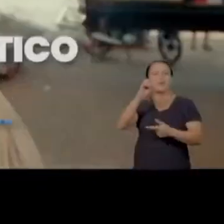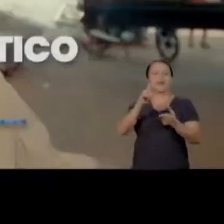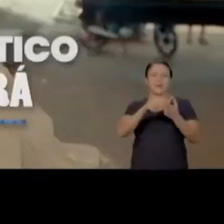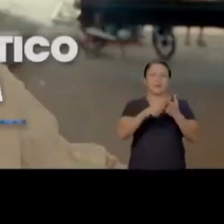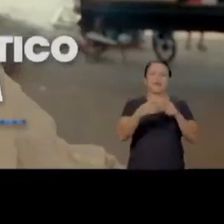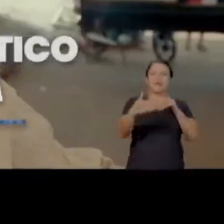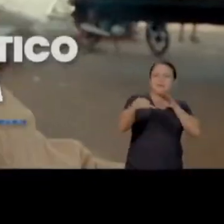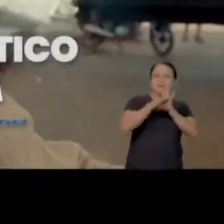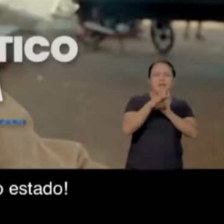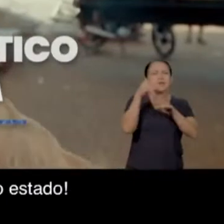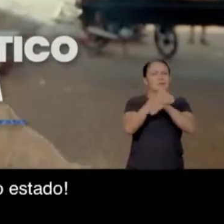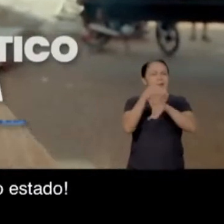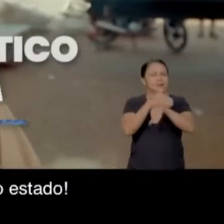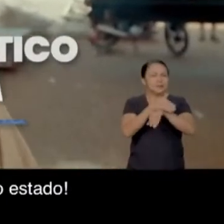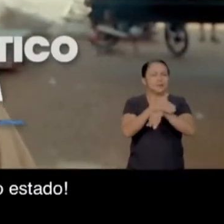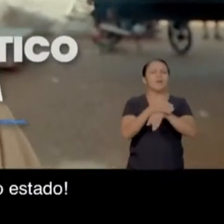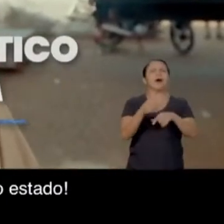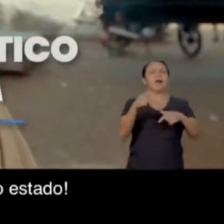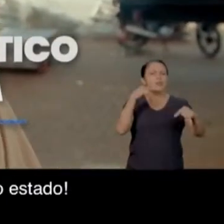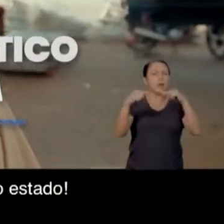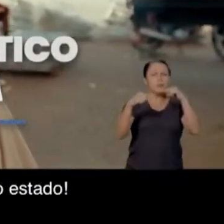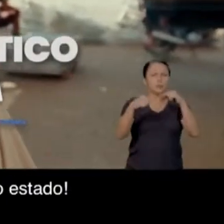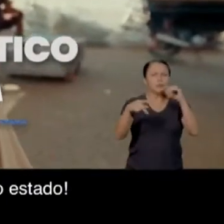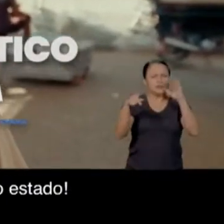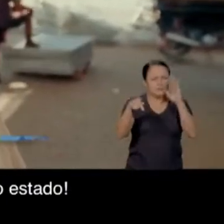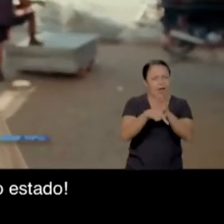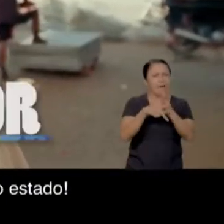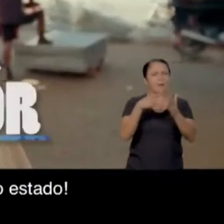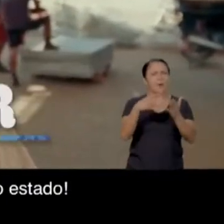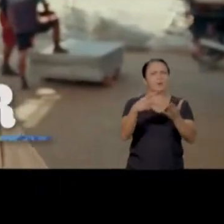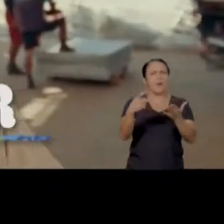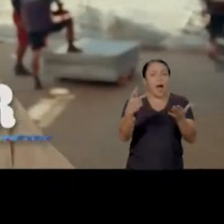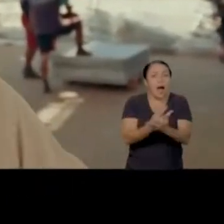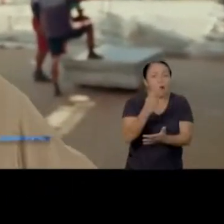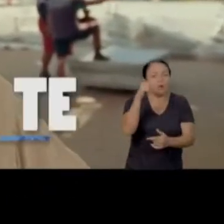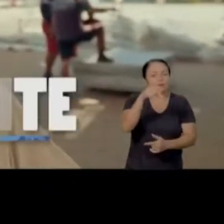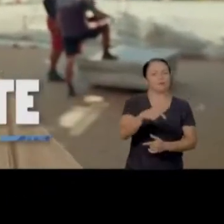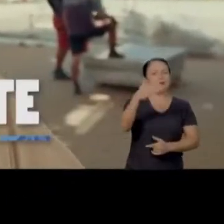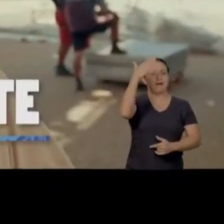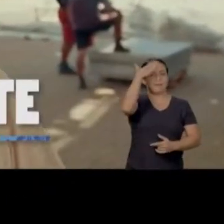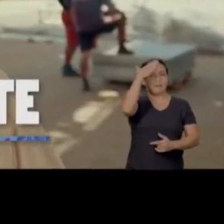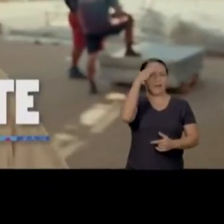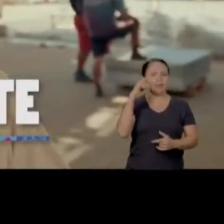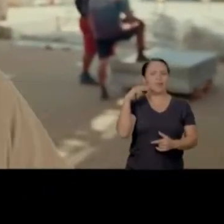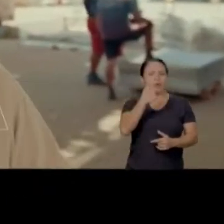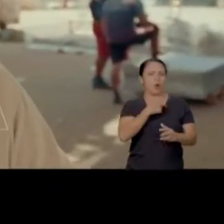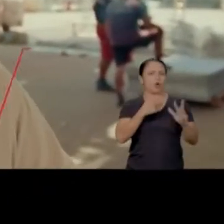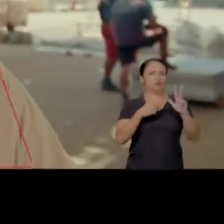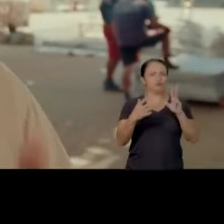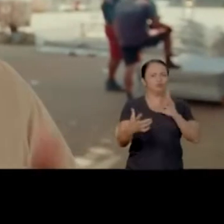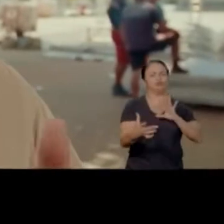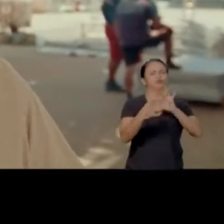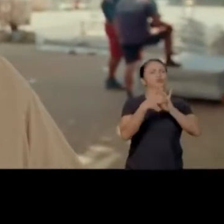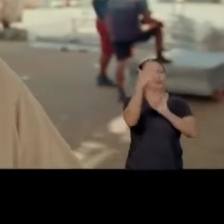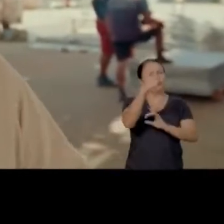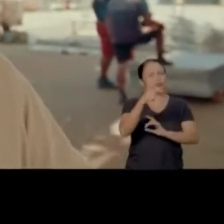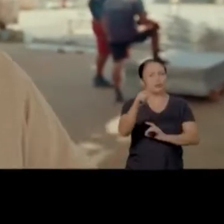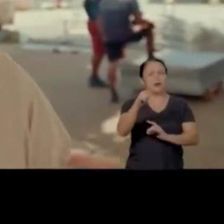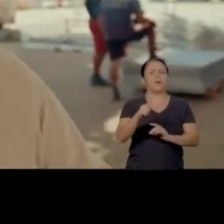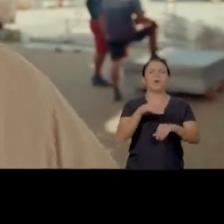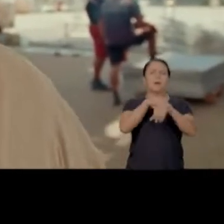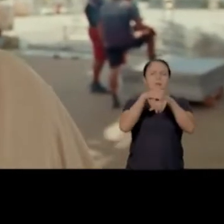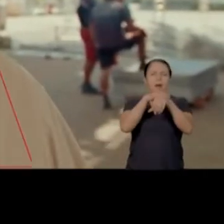Gente, venham participar do maior evento político da história do nosso estado. Eu e o nosso presidente Lula estaremos juntos, mais uma vez,